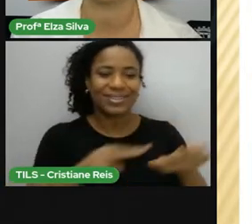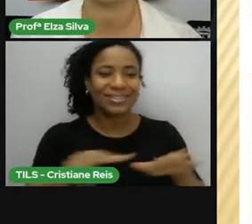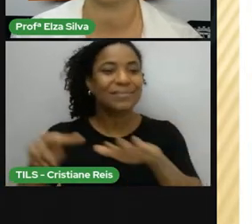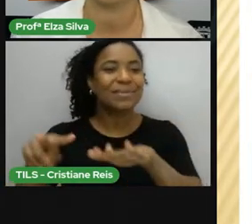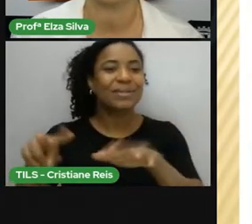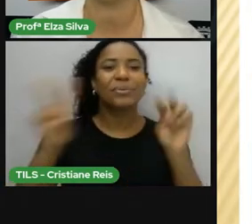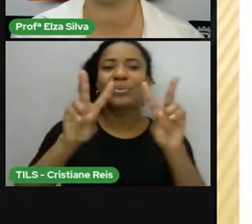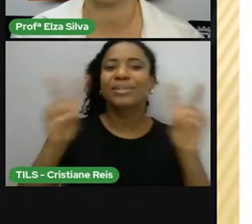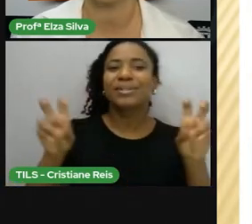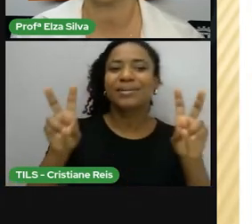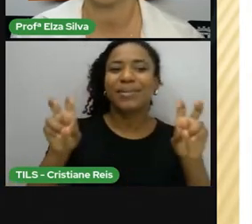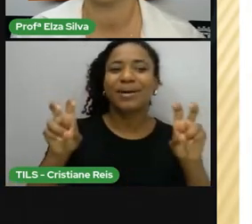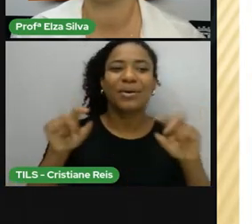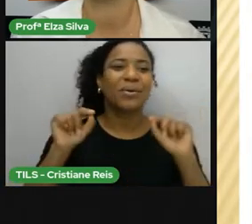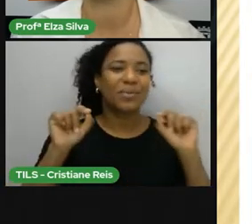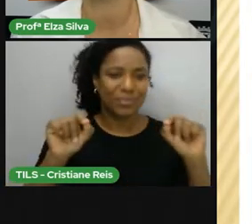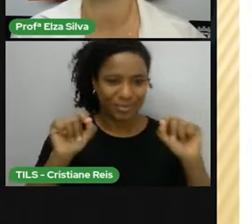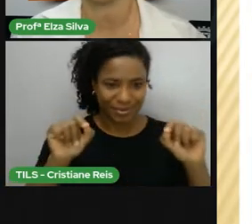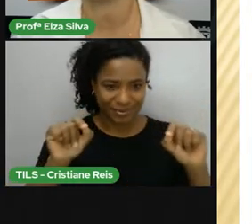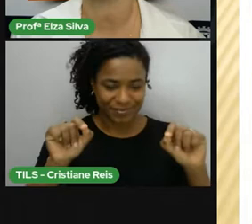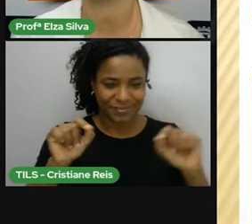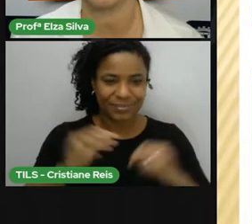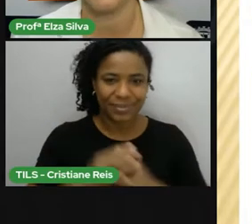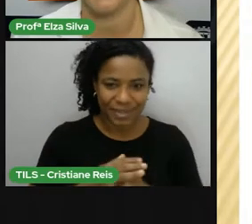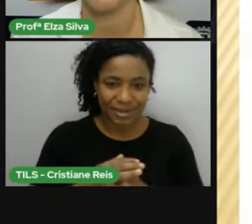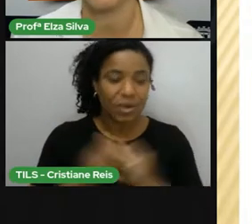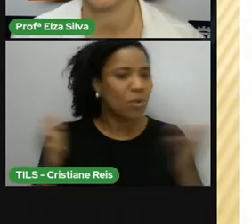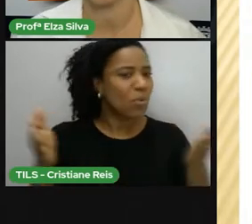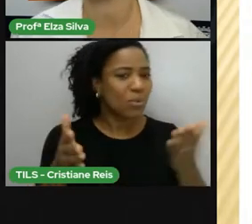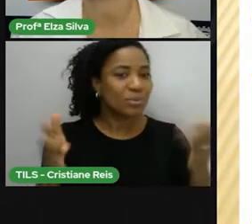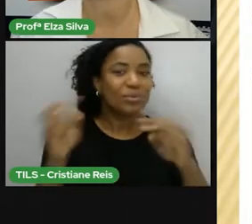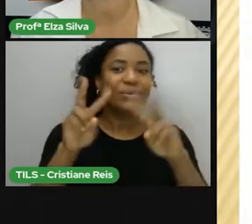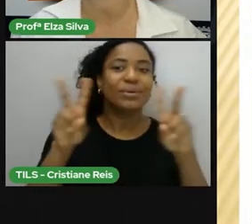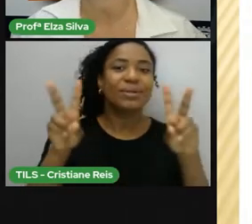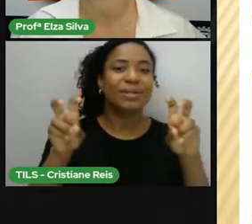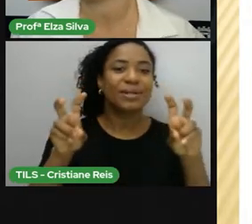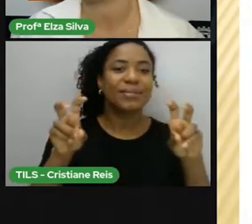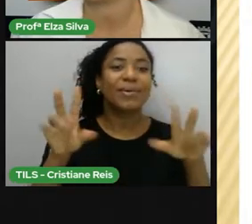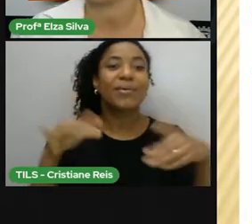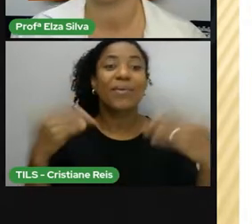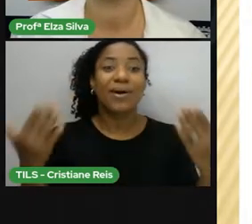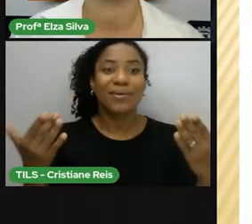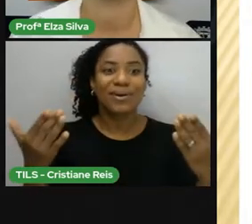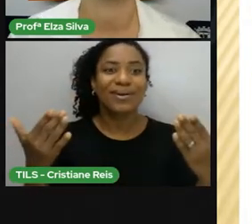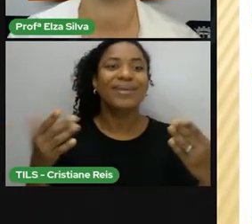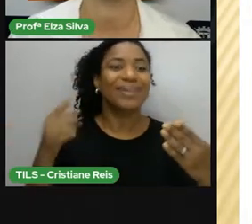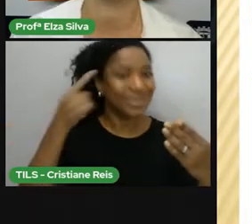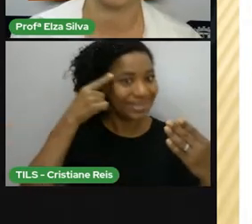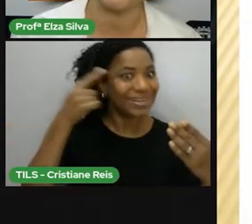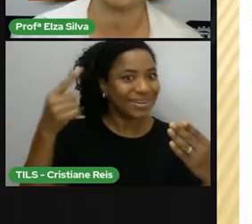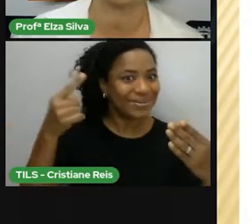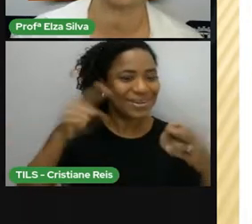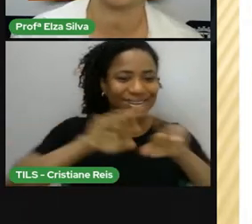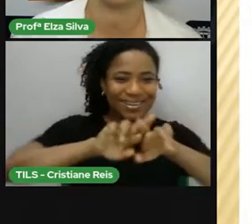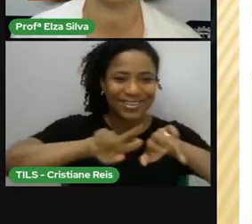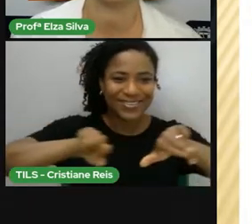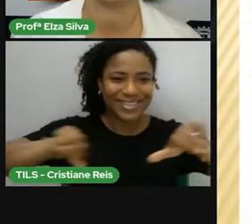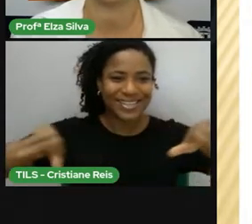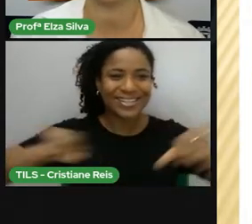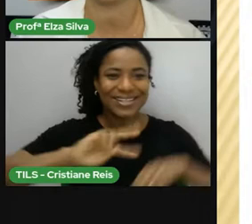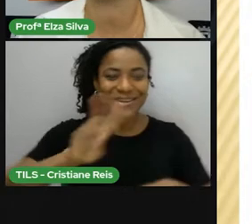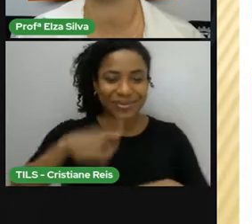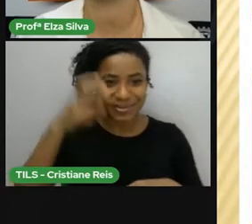nossa aula, que hoje nós iremos dar continuidade àquele bate-papo sobre diversidade cultural